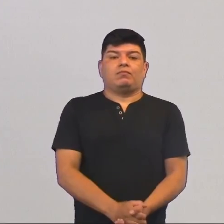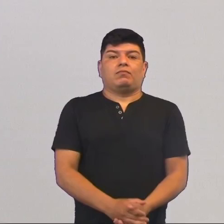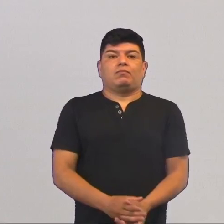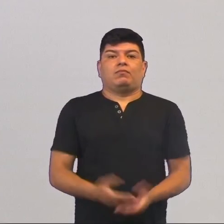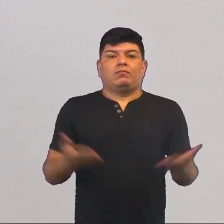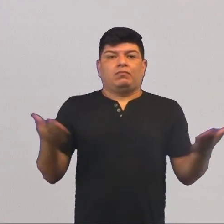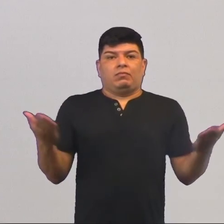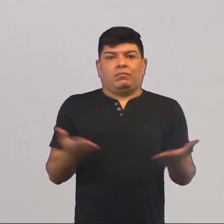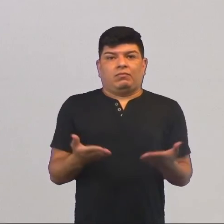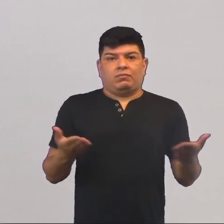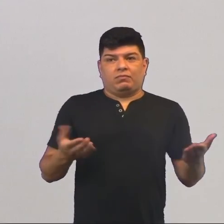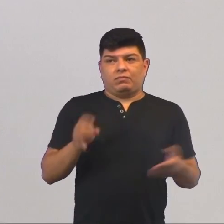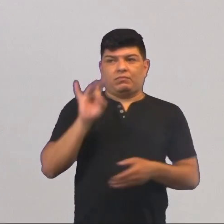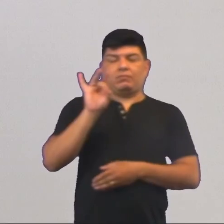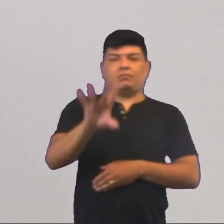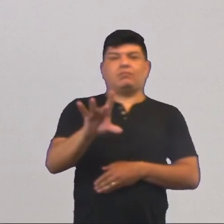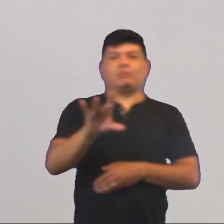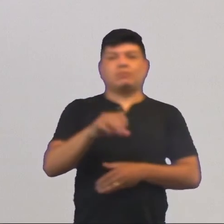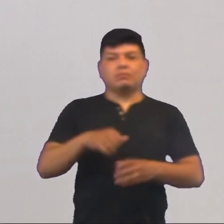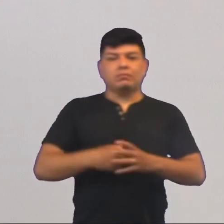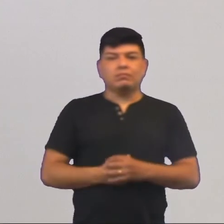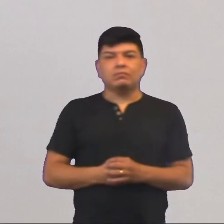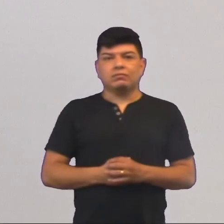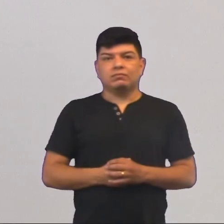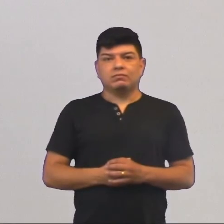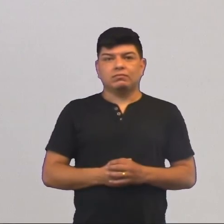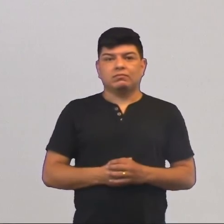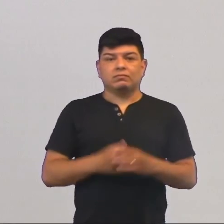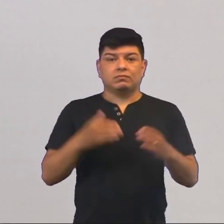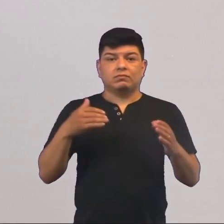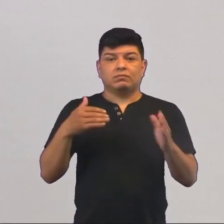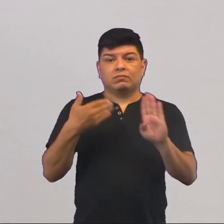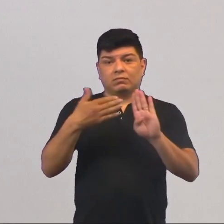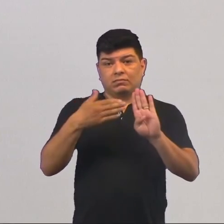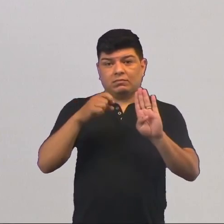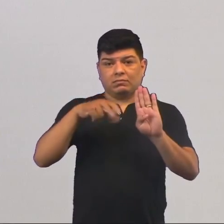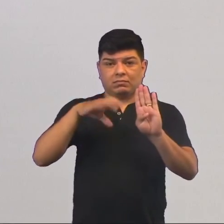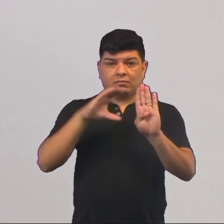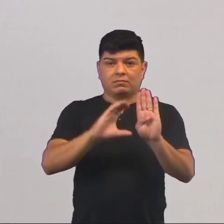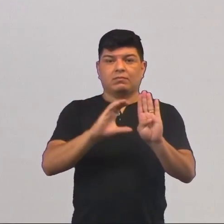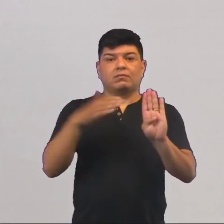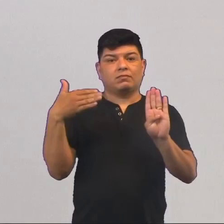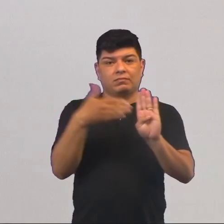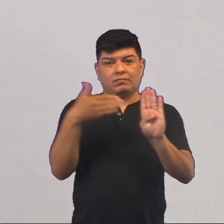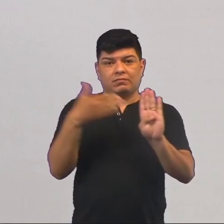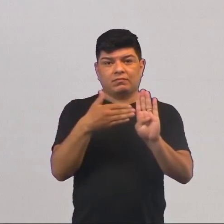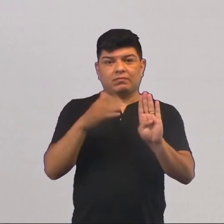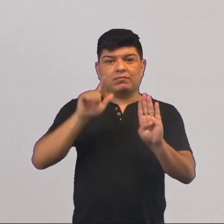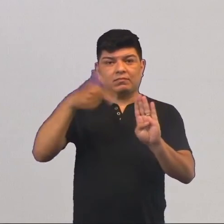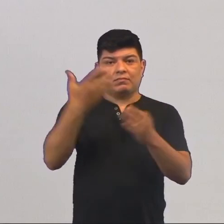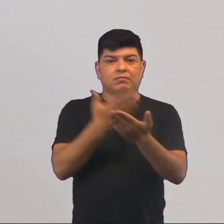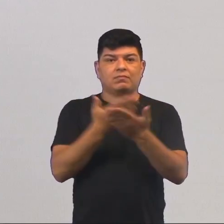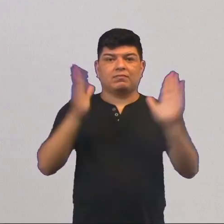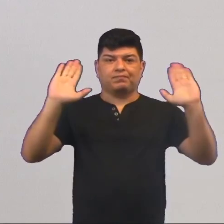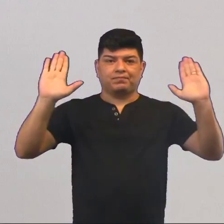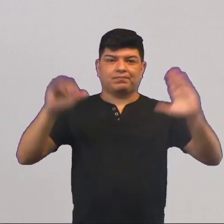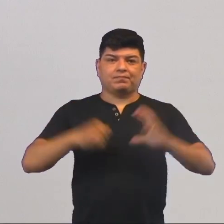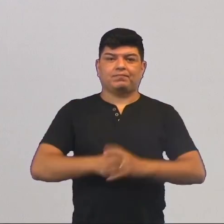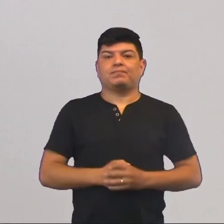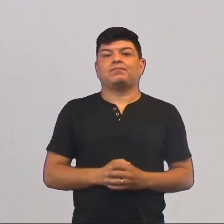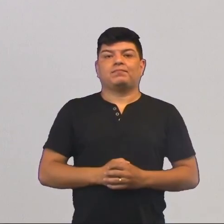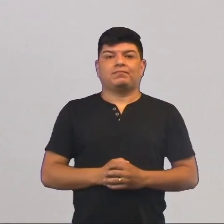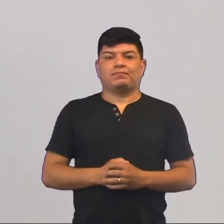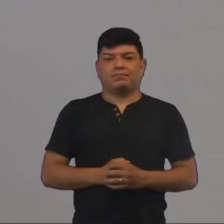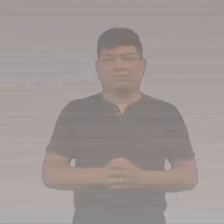Por hoje é só. Para ter acesso a esses e demais conteúdos, acesse a plataforma Eduque. Até a próxima aula.